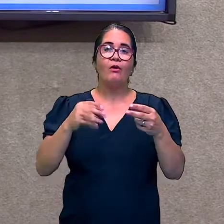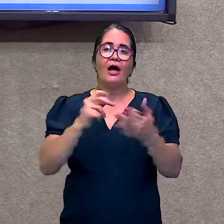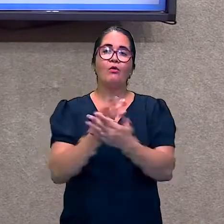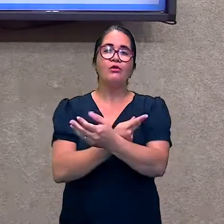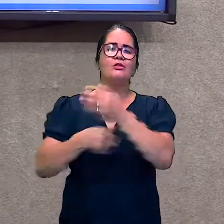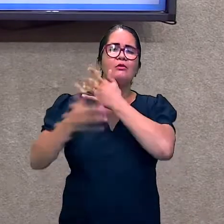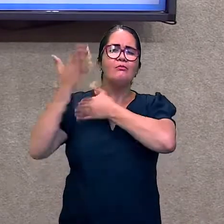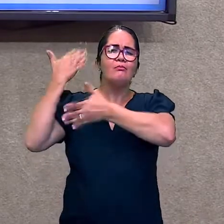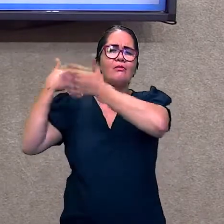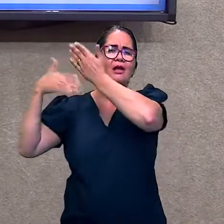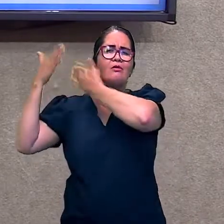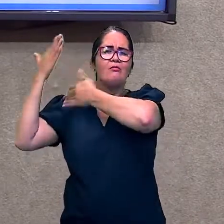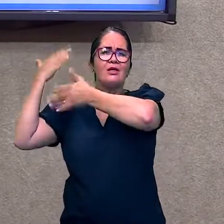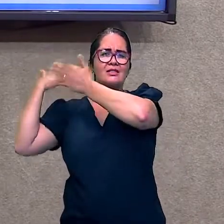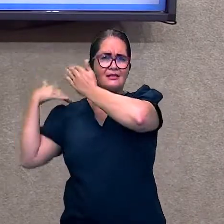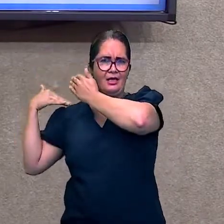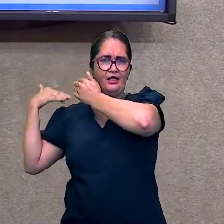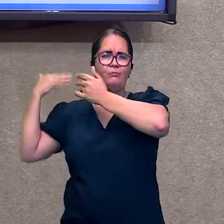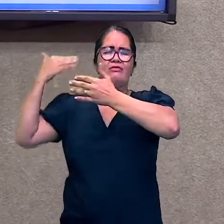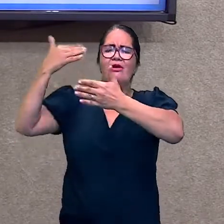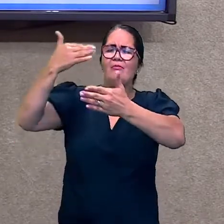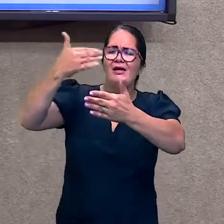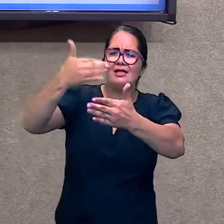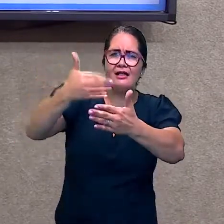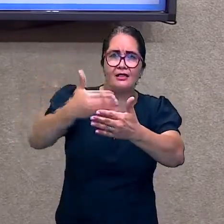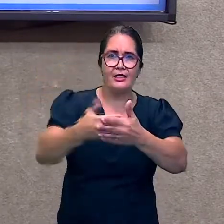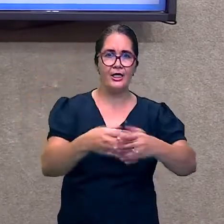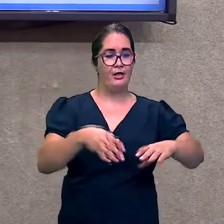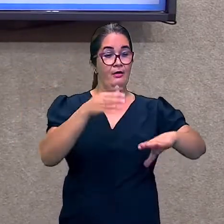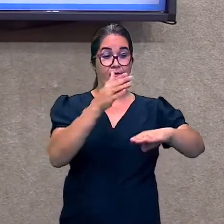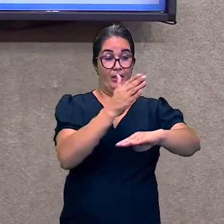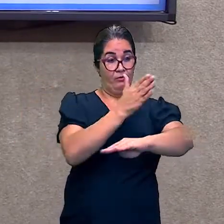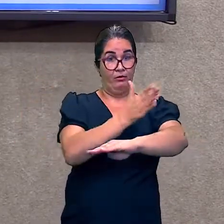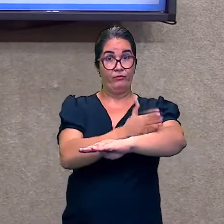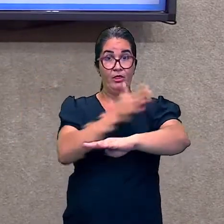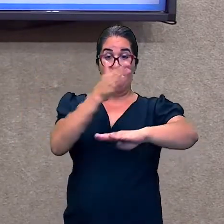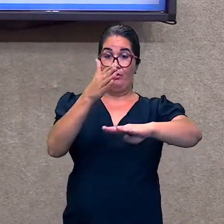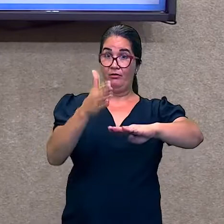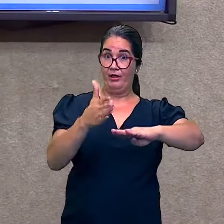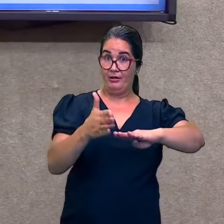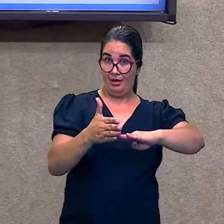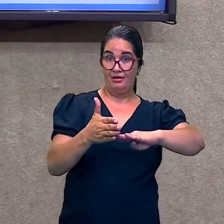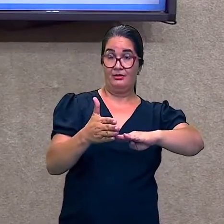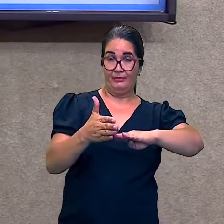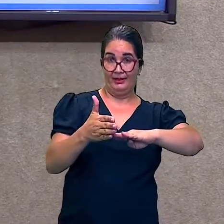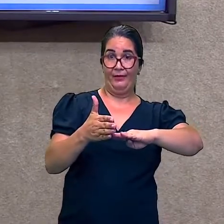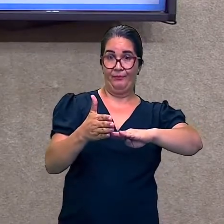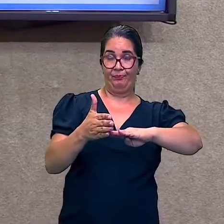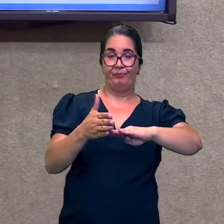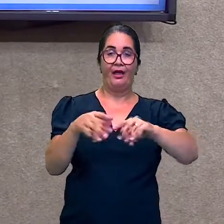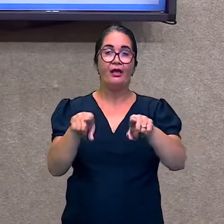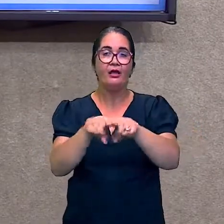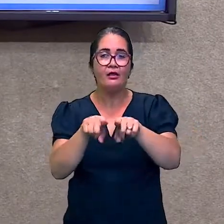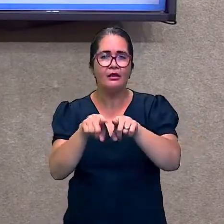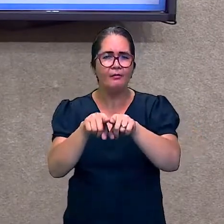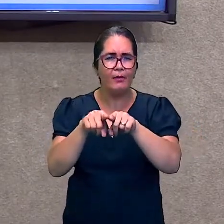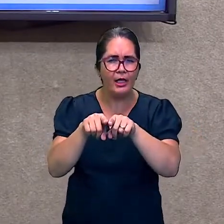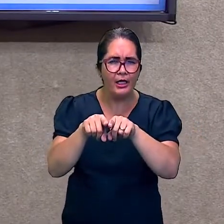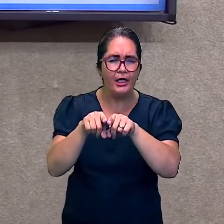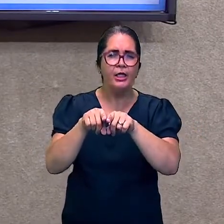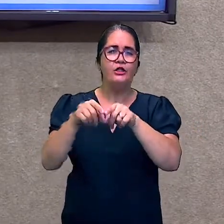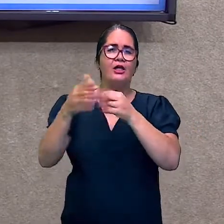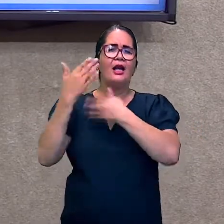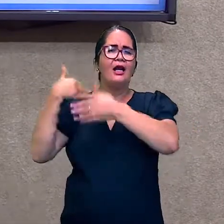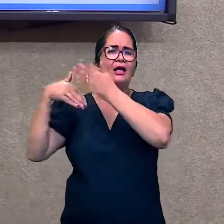Moderna. Saiu do feudalismo para o capitalismo. E também, a Idade